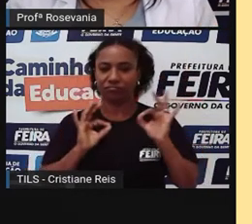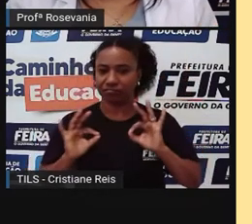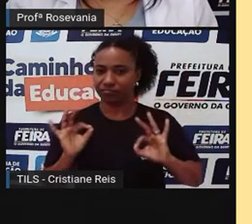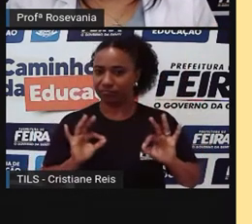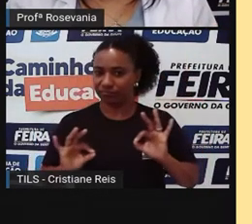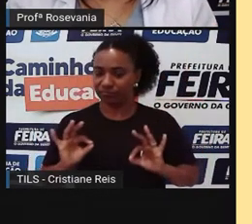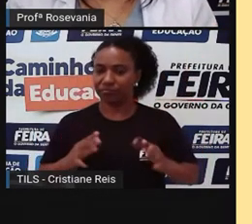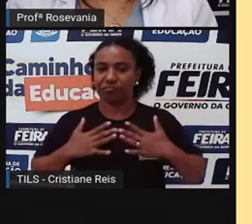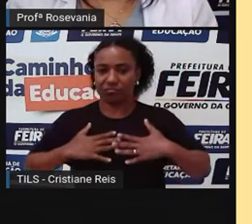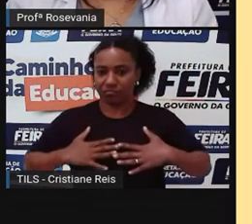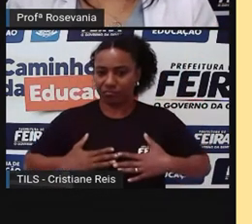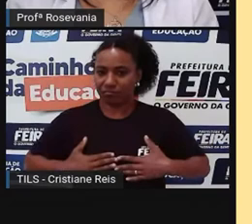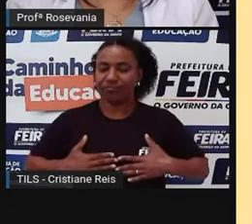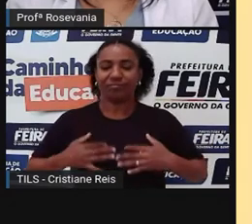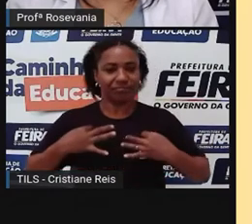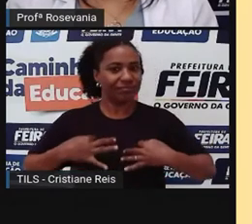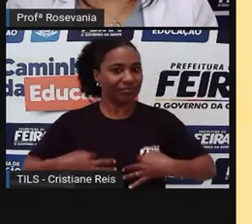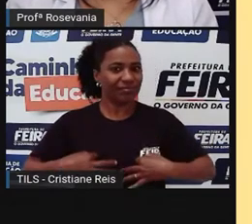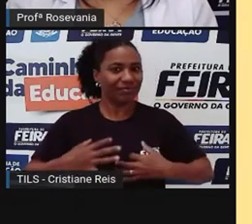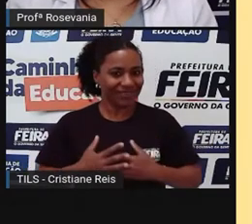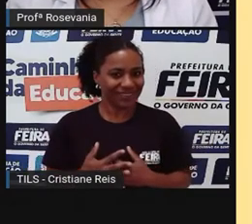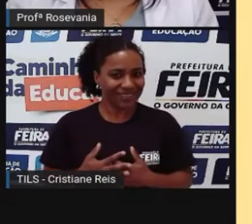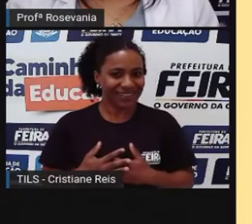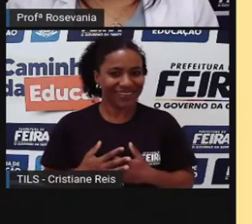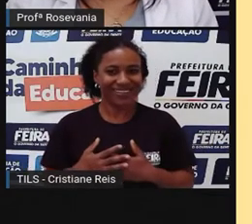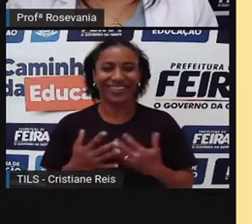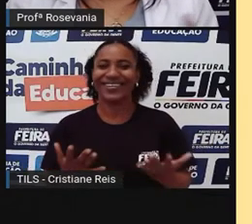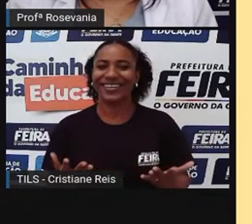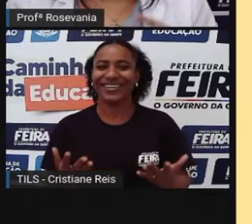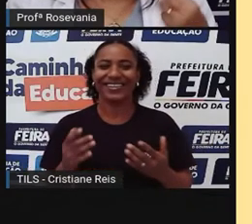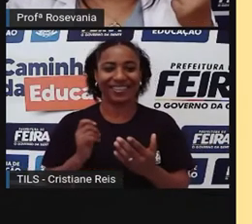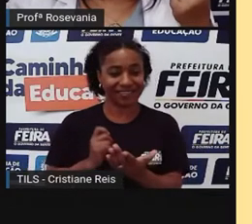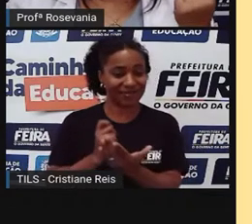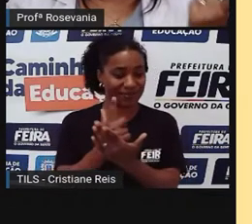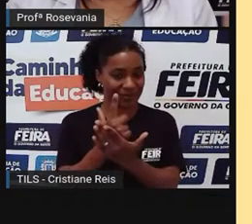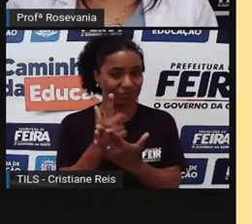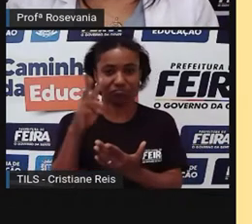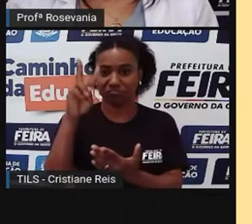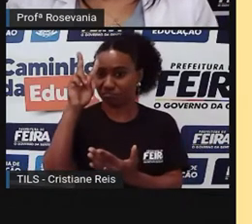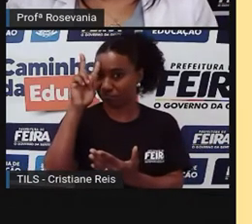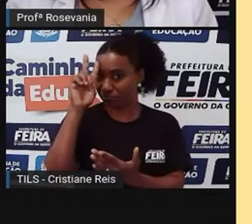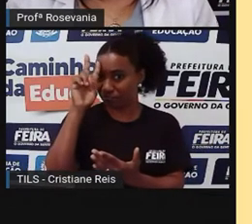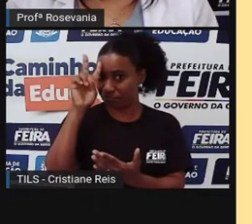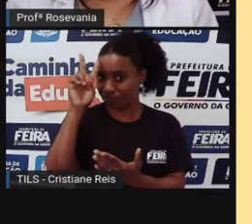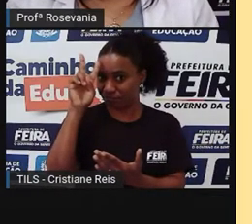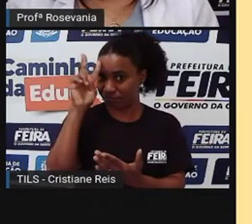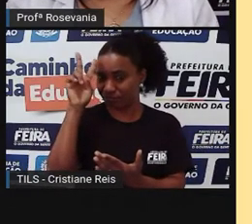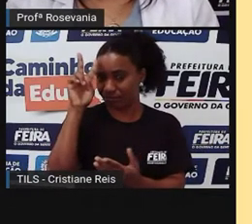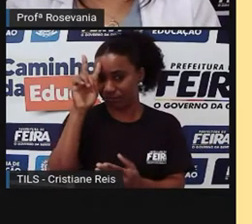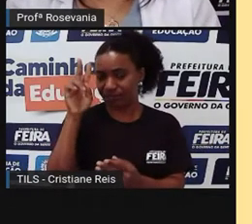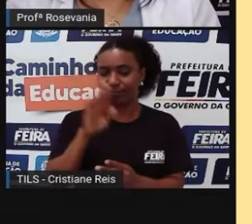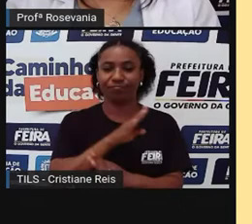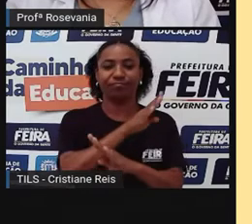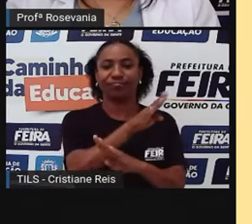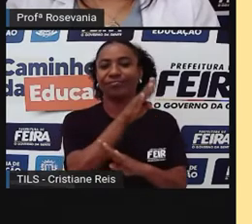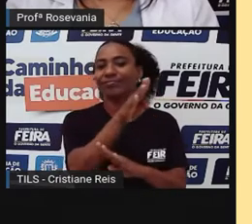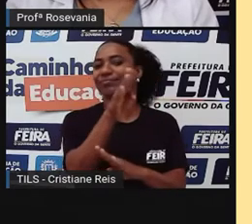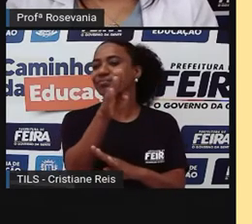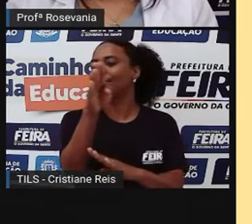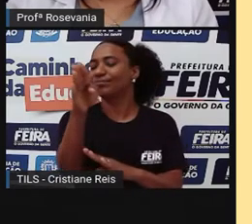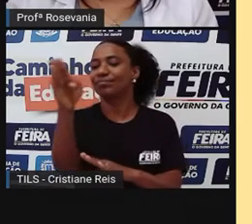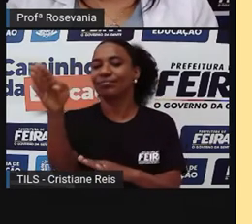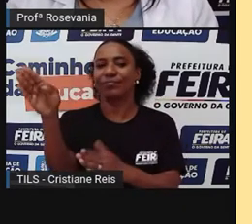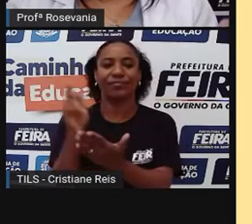suas belas roupas, porque era um momento de você demonstrar o seu poder aquisitivo. E aqui nessa